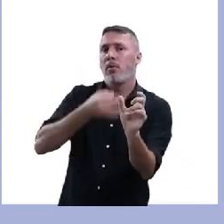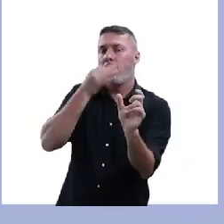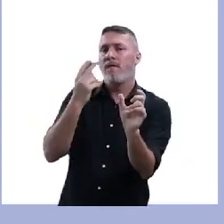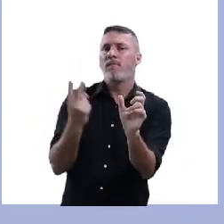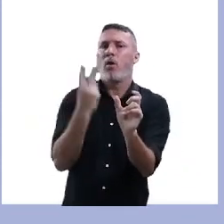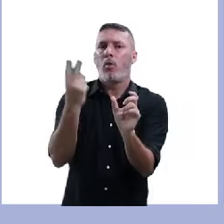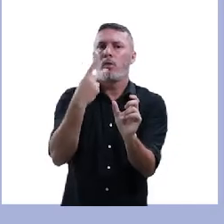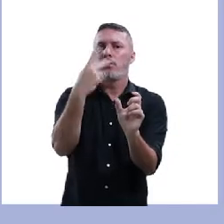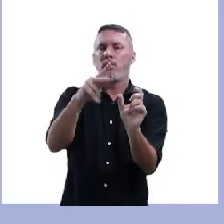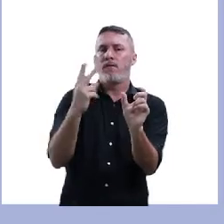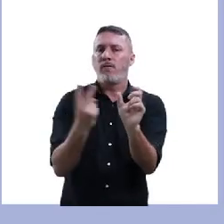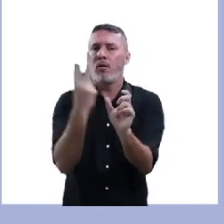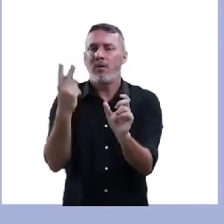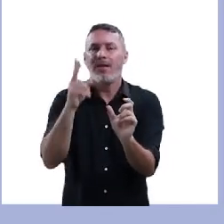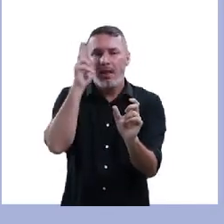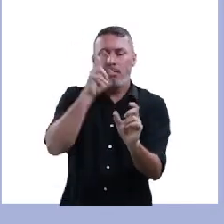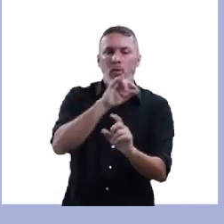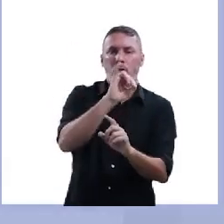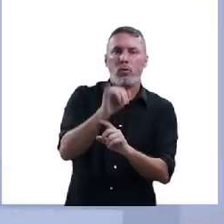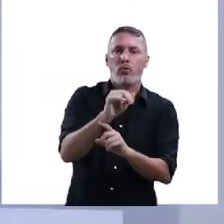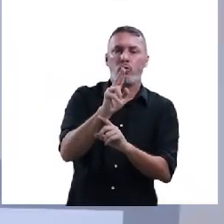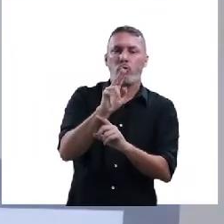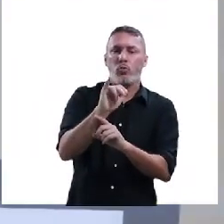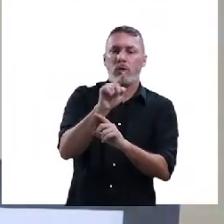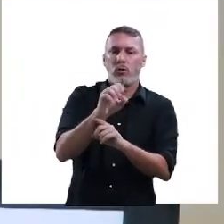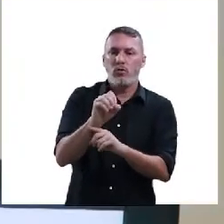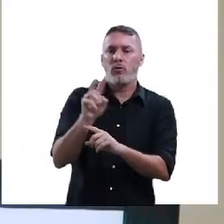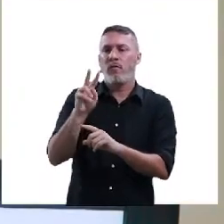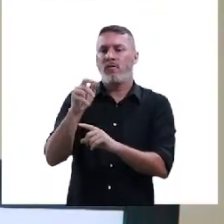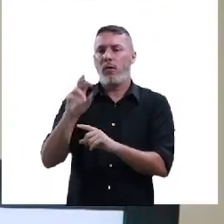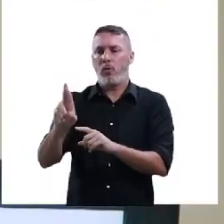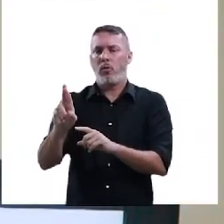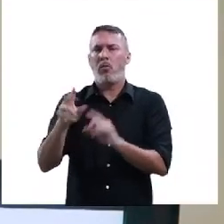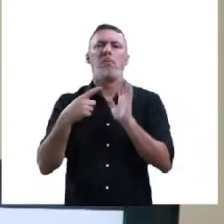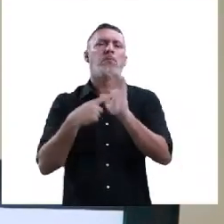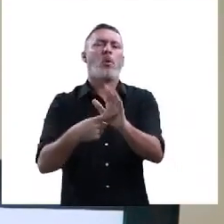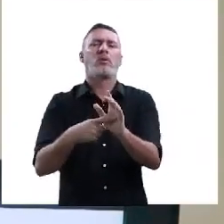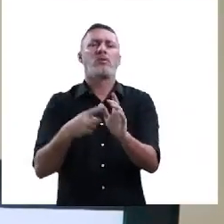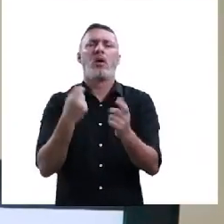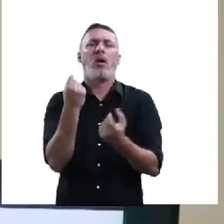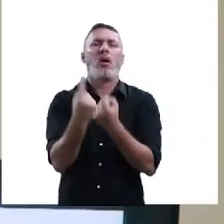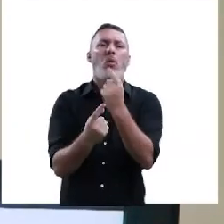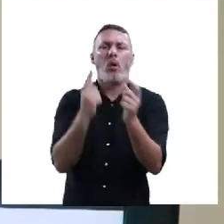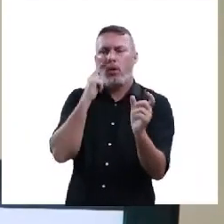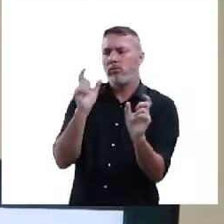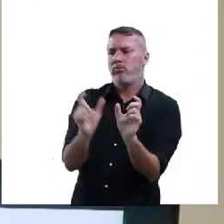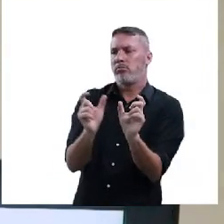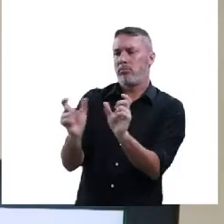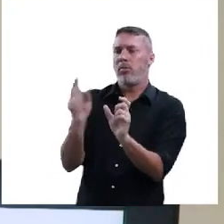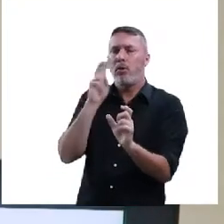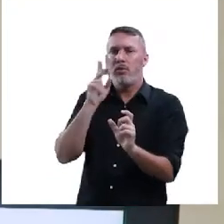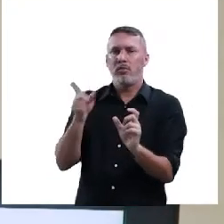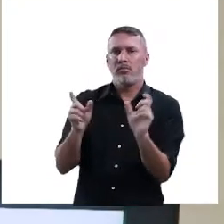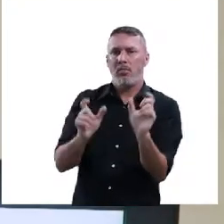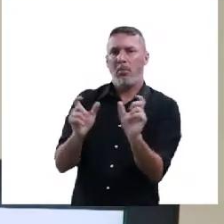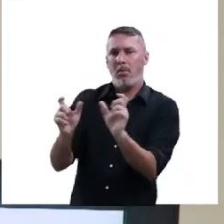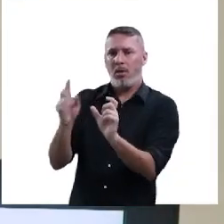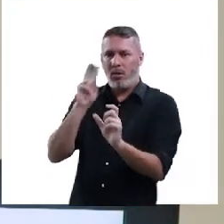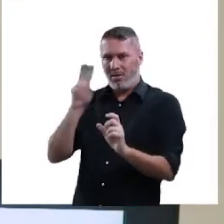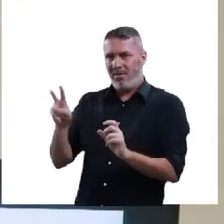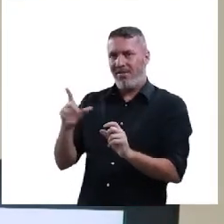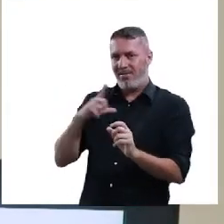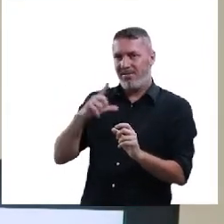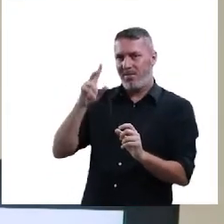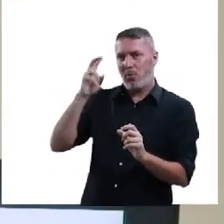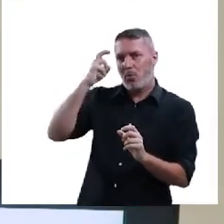Palavras com juízo de valor foi aquelas que eu trabalhei com vocês lá na aula 4. Só vou mostrar para vocês e relembrar. Cultural, degradante, denunciado.